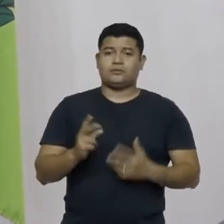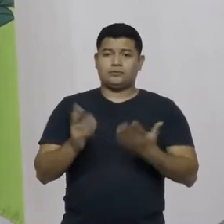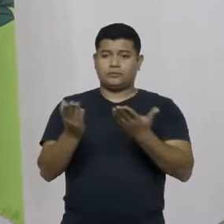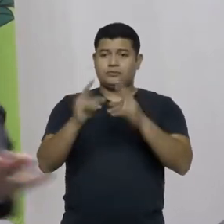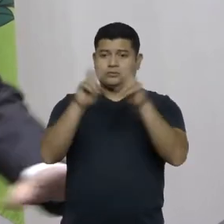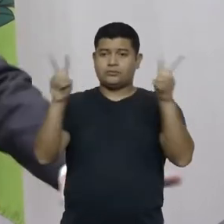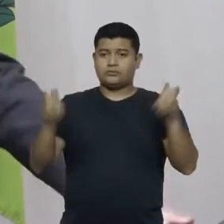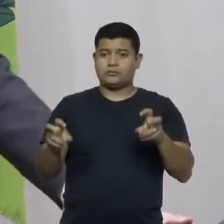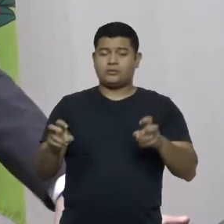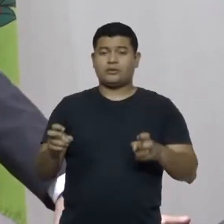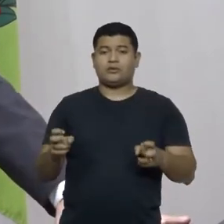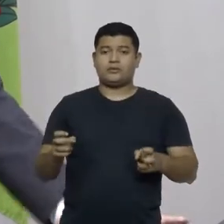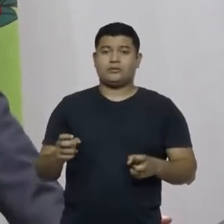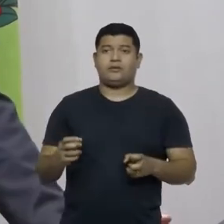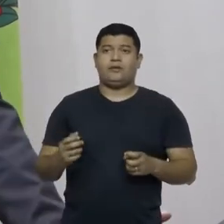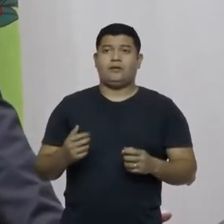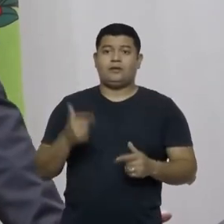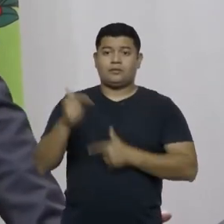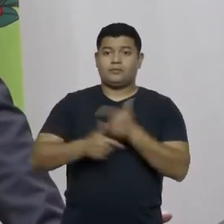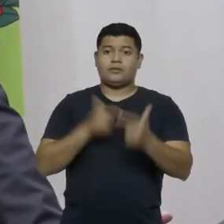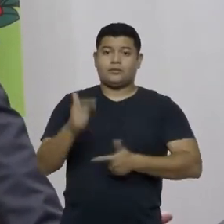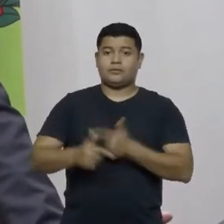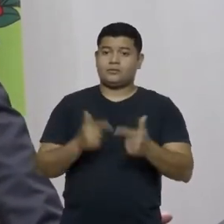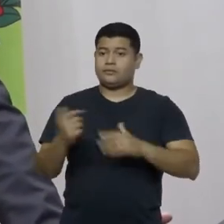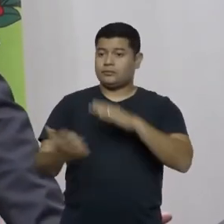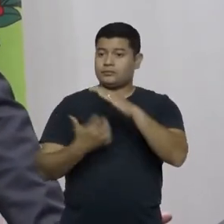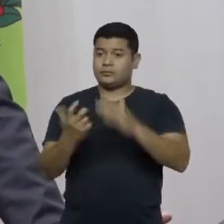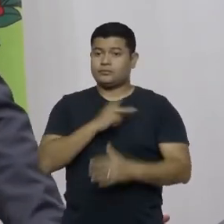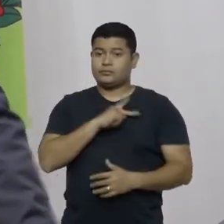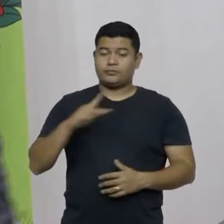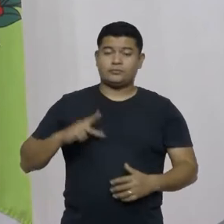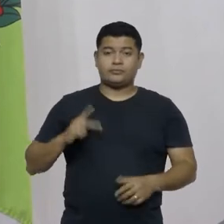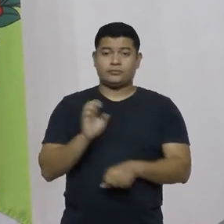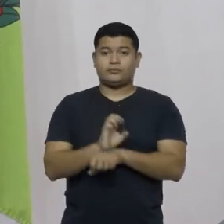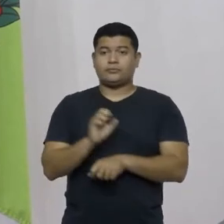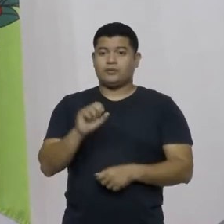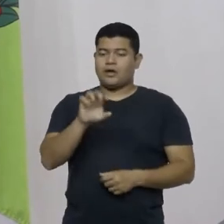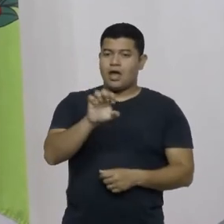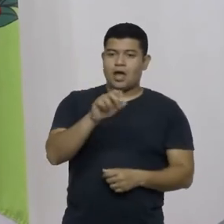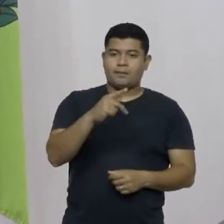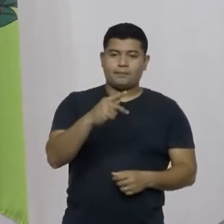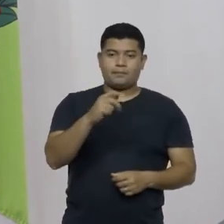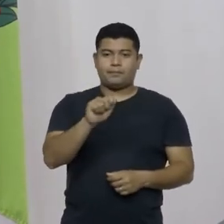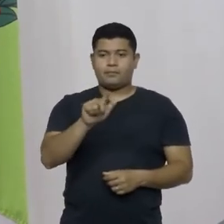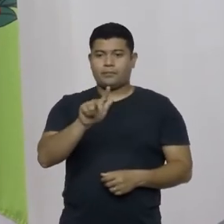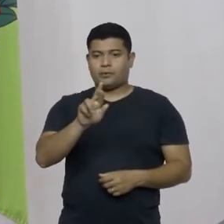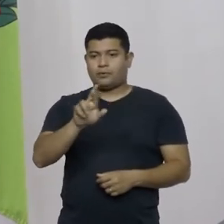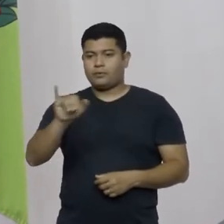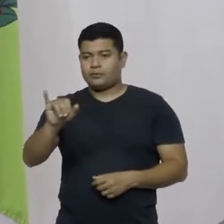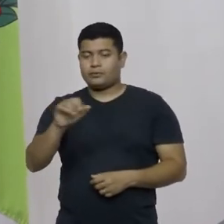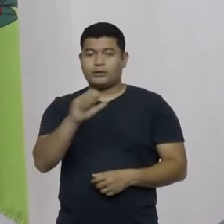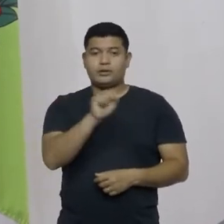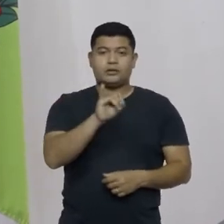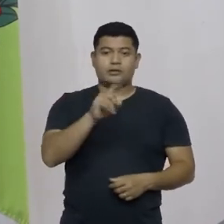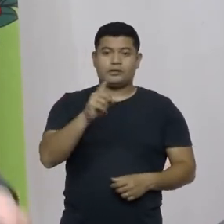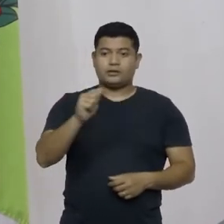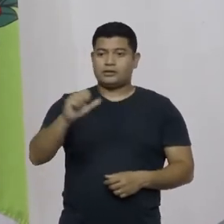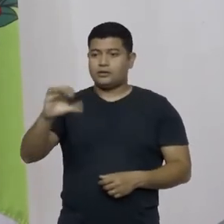envolve os trabalhadores das empresas públicas de Santa Catarina Ipagre e SIDASC e SEASA